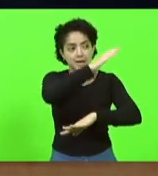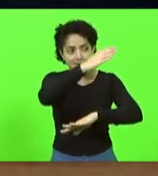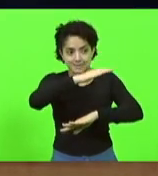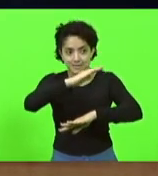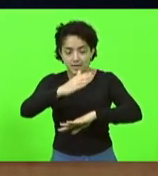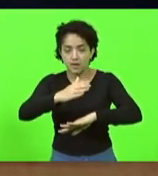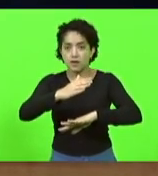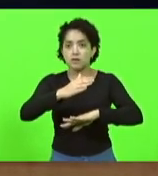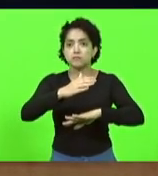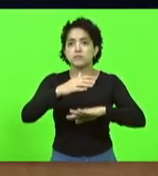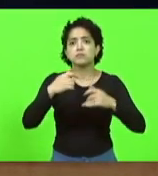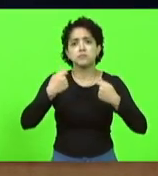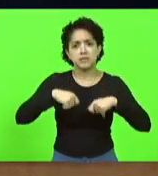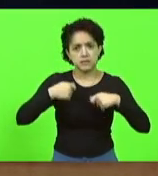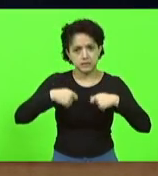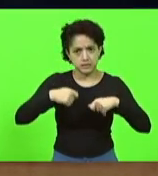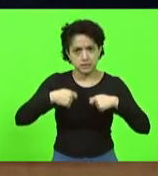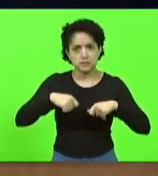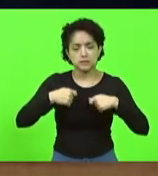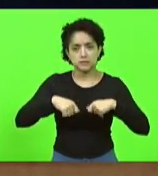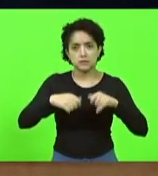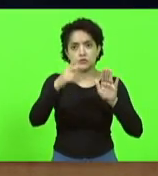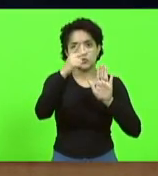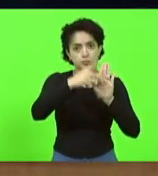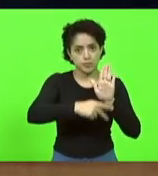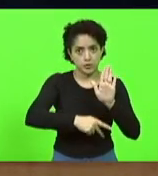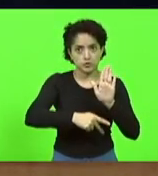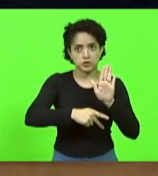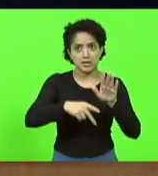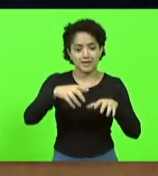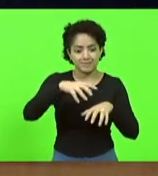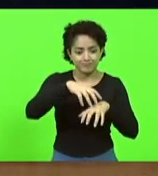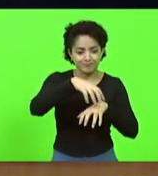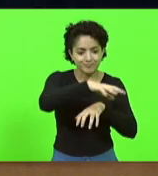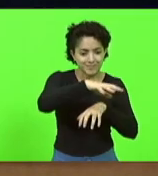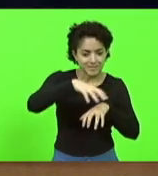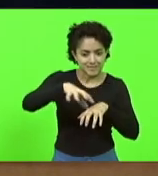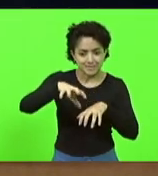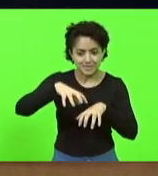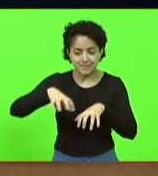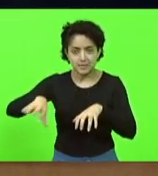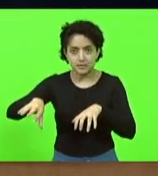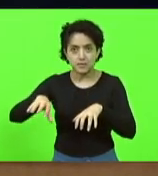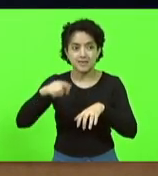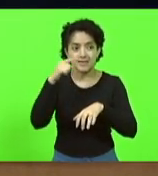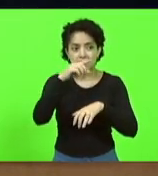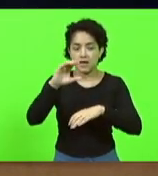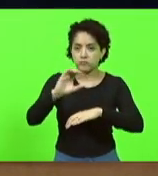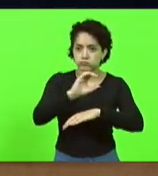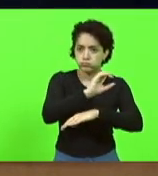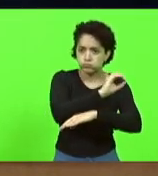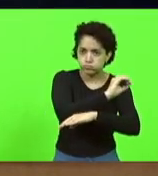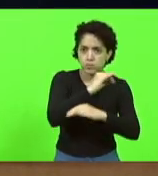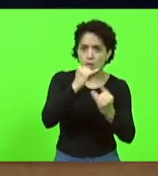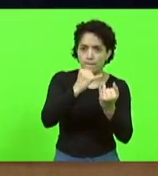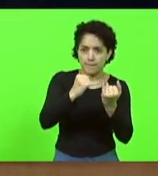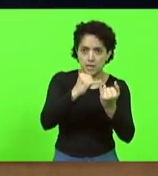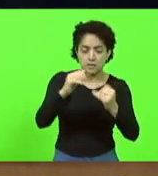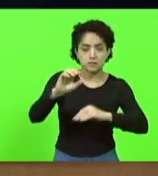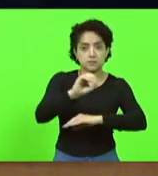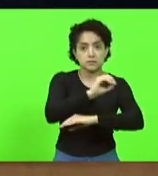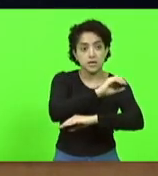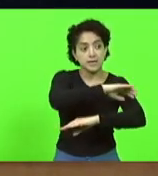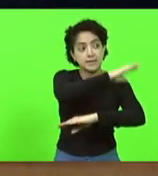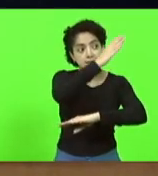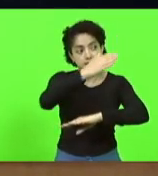merece um projeto como esse para que a possa descentralizar, levando para o Grande Oeste, para o Meio Oeste e a Serra como